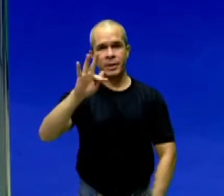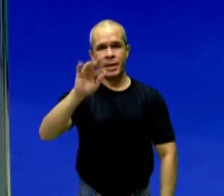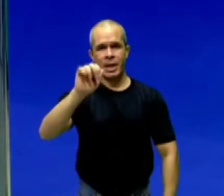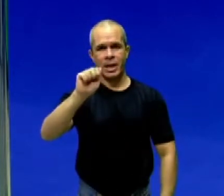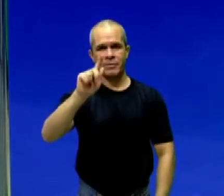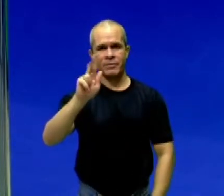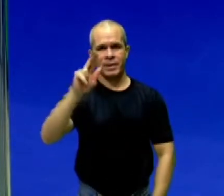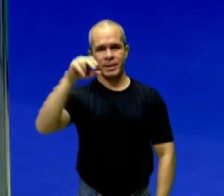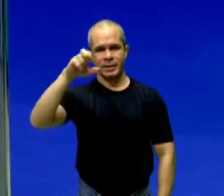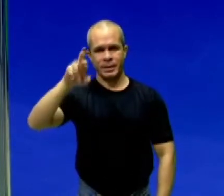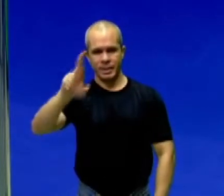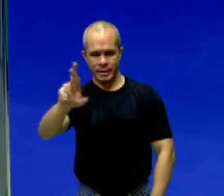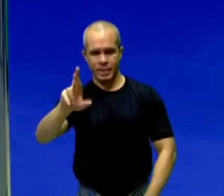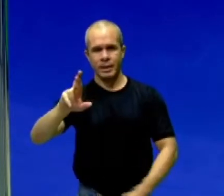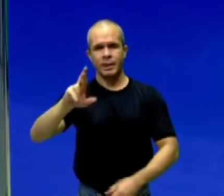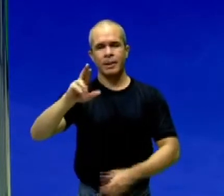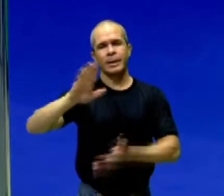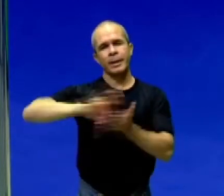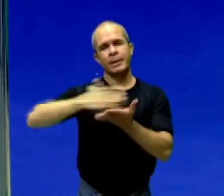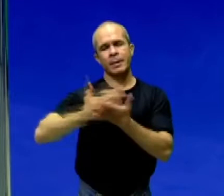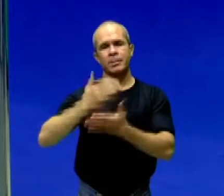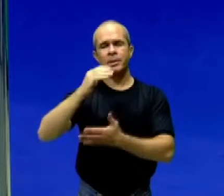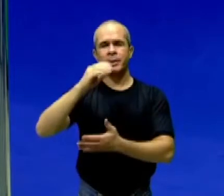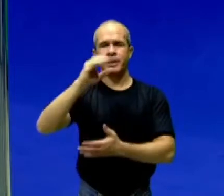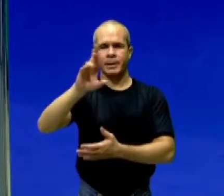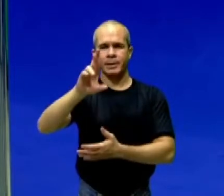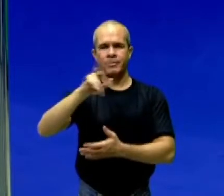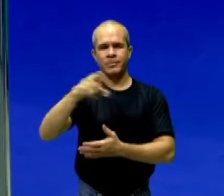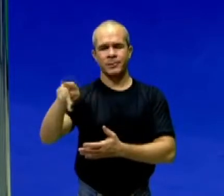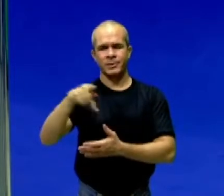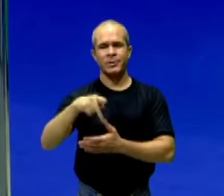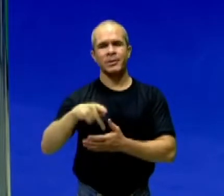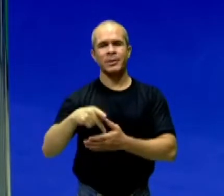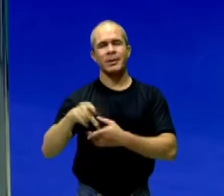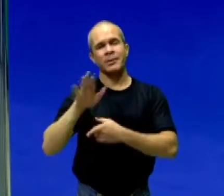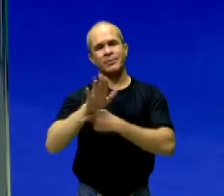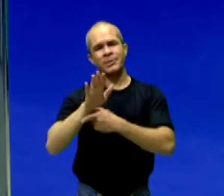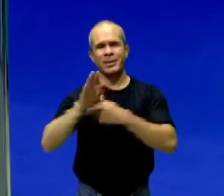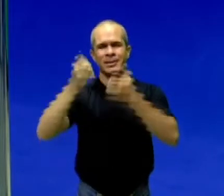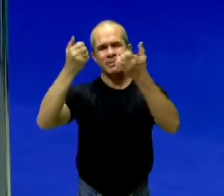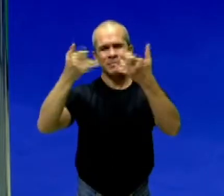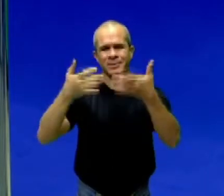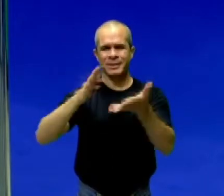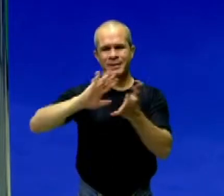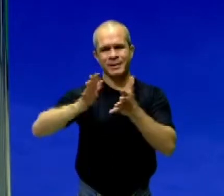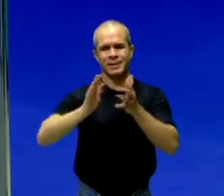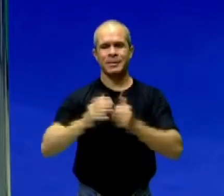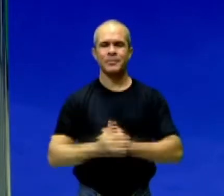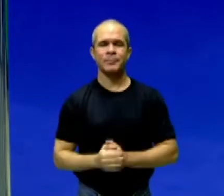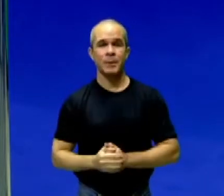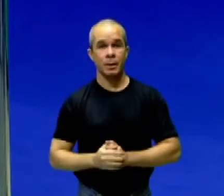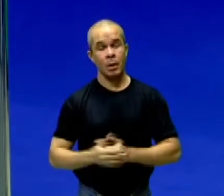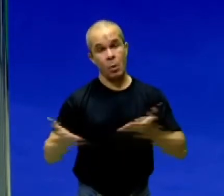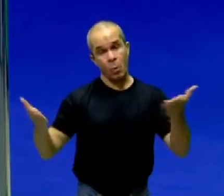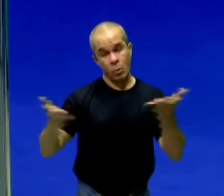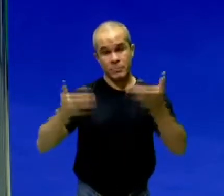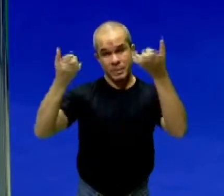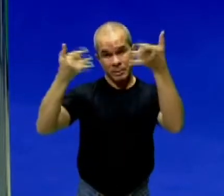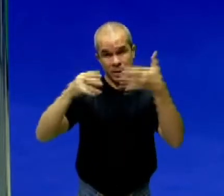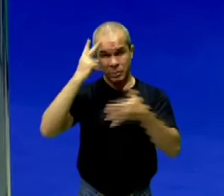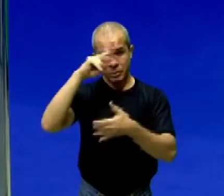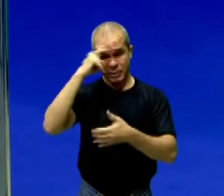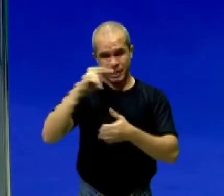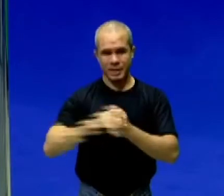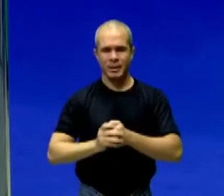Fagner Brandão e este é o professor Cleiton, o intérprete de Libras que nos ajudará hoje. O nosso bate-papo será